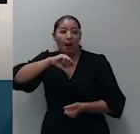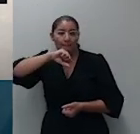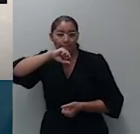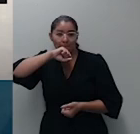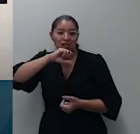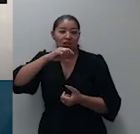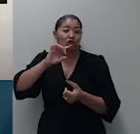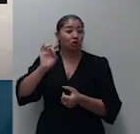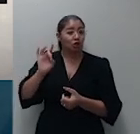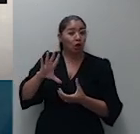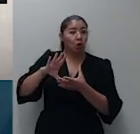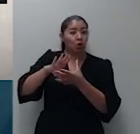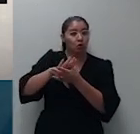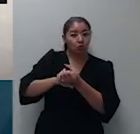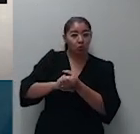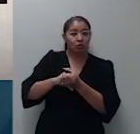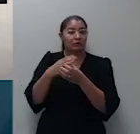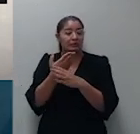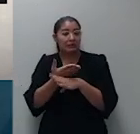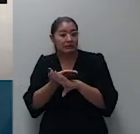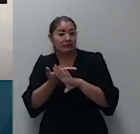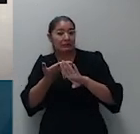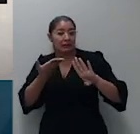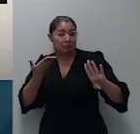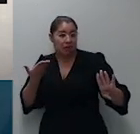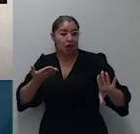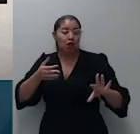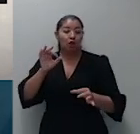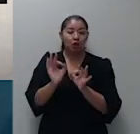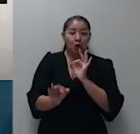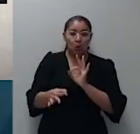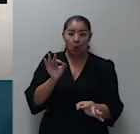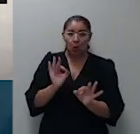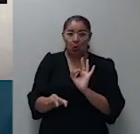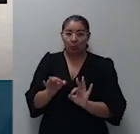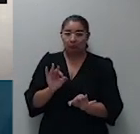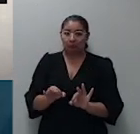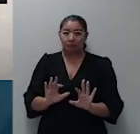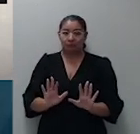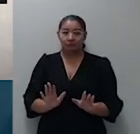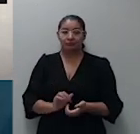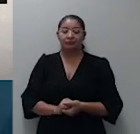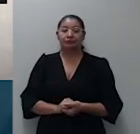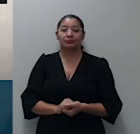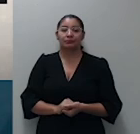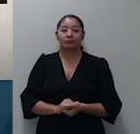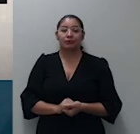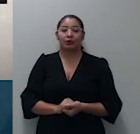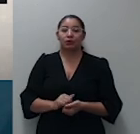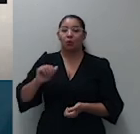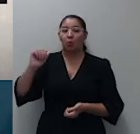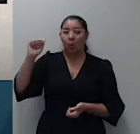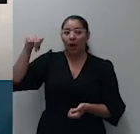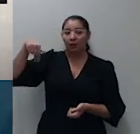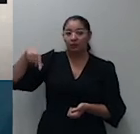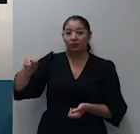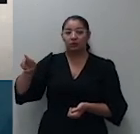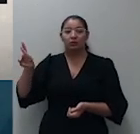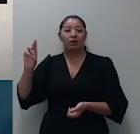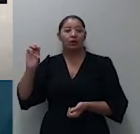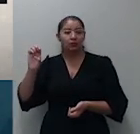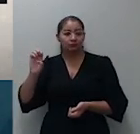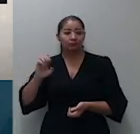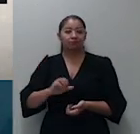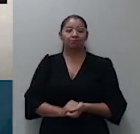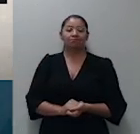judicialmente ela não era mais sucessora nem era meeira do senhor André que é o de cujos que não dispunha como ainda